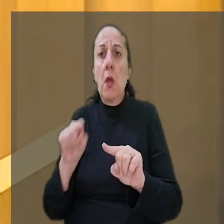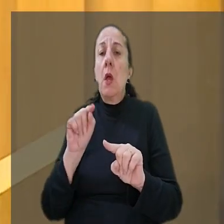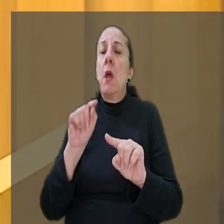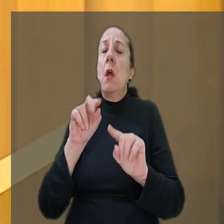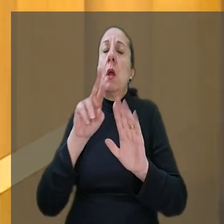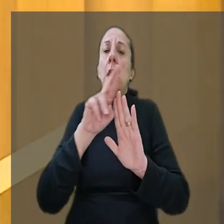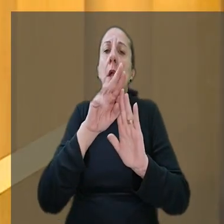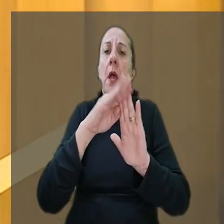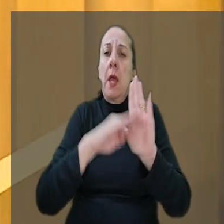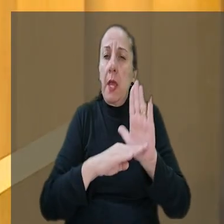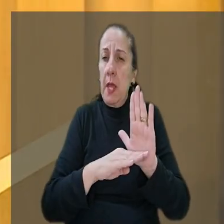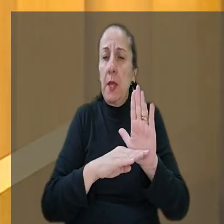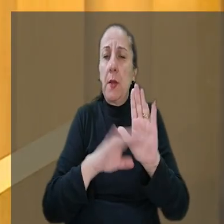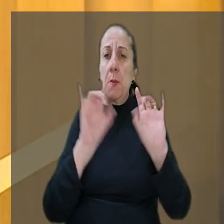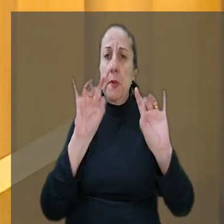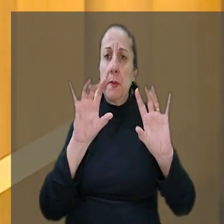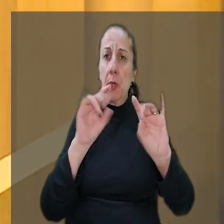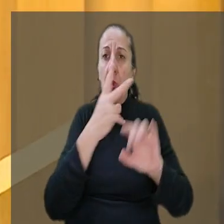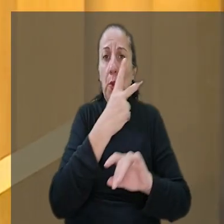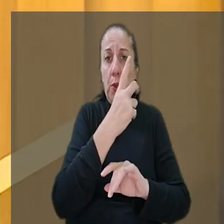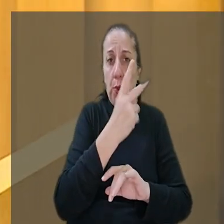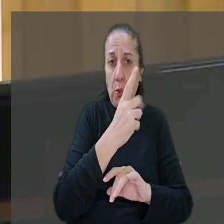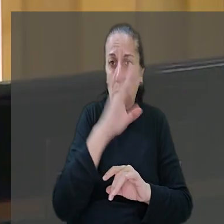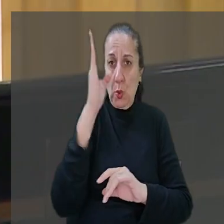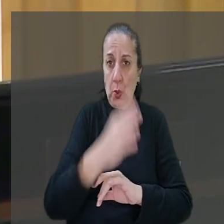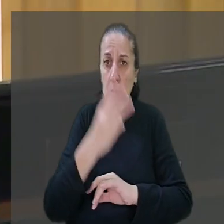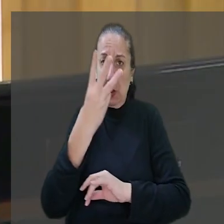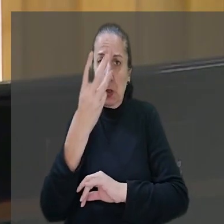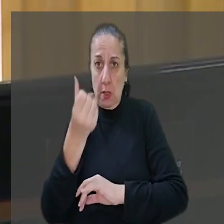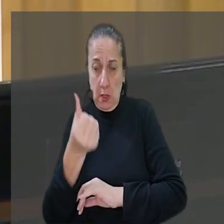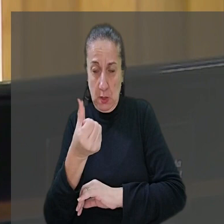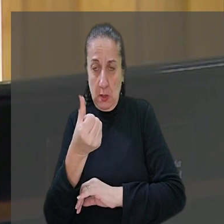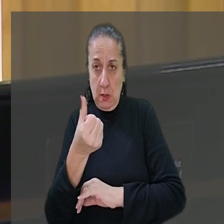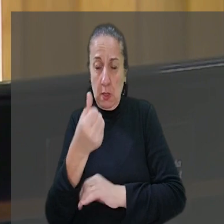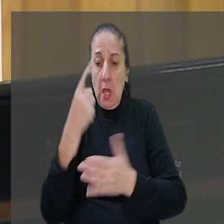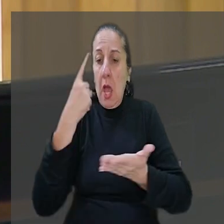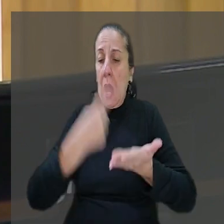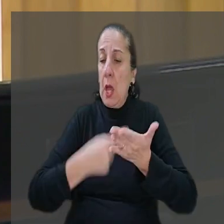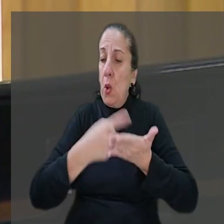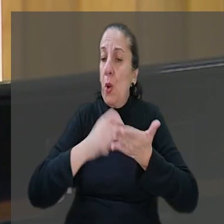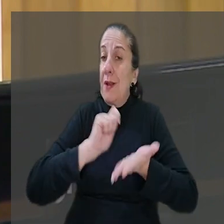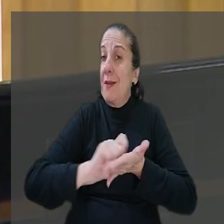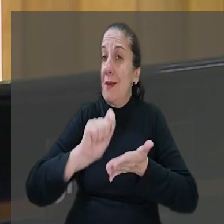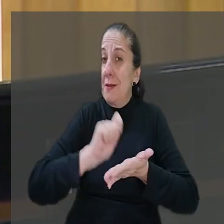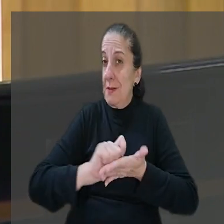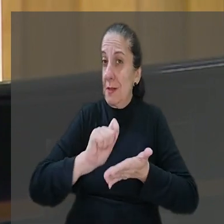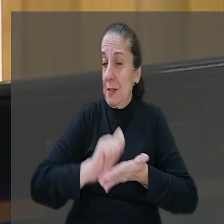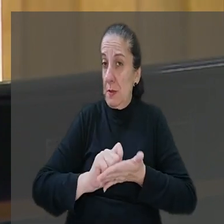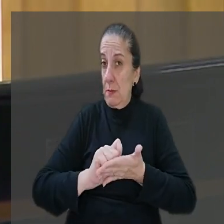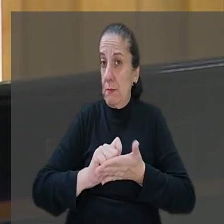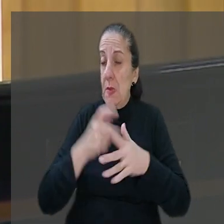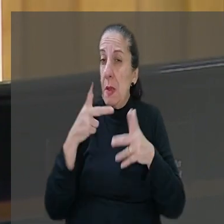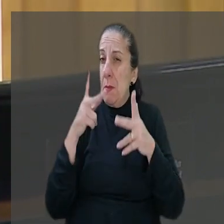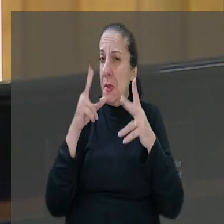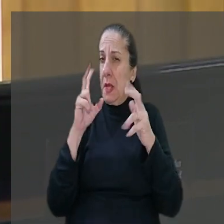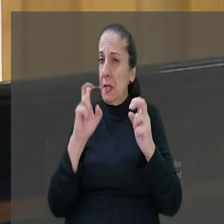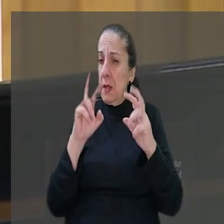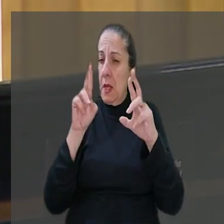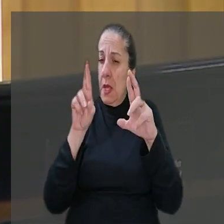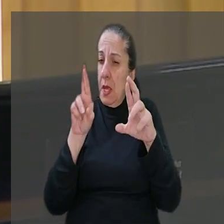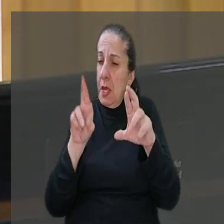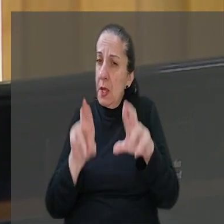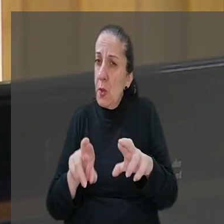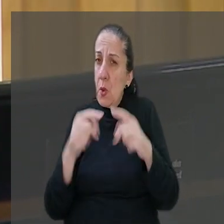No caso do regime especial da jornada 12 por 36, a celebração de acordo deve ser por escrito. Nota-se que o